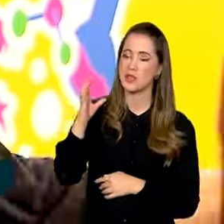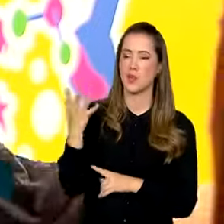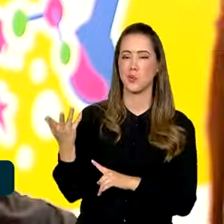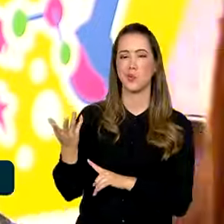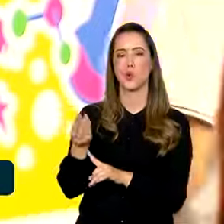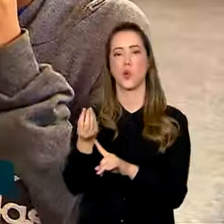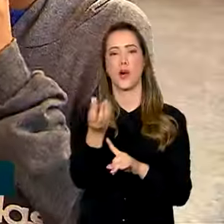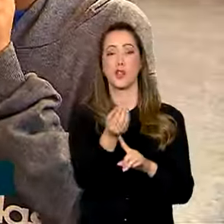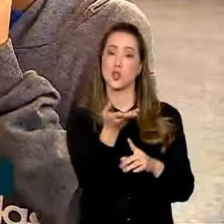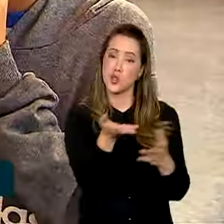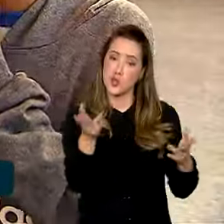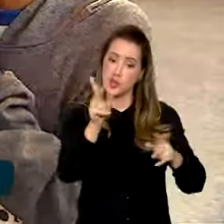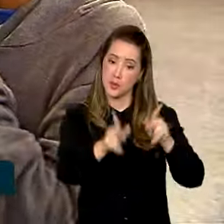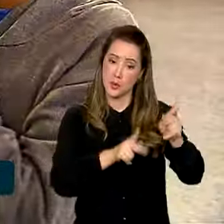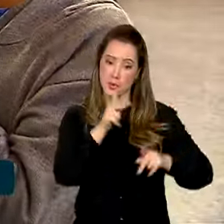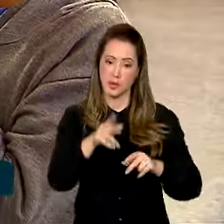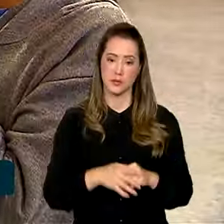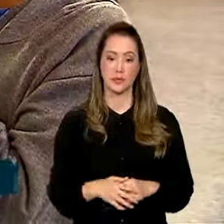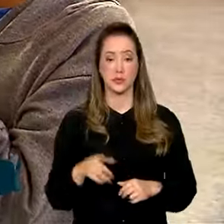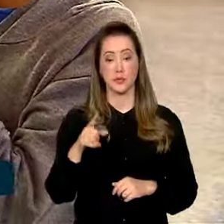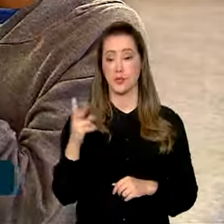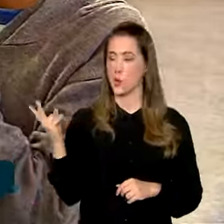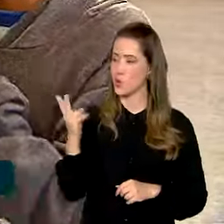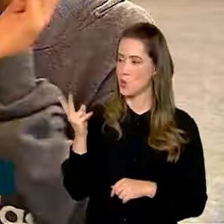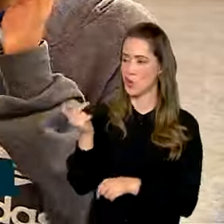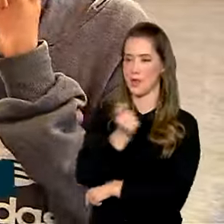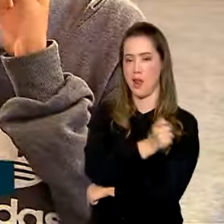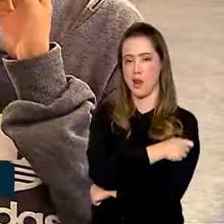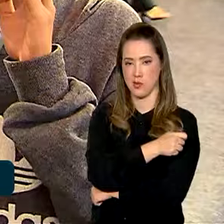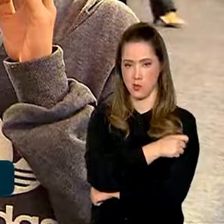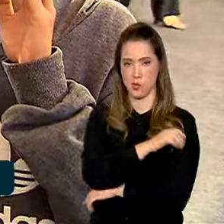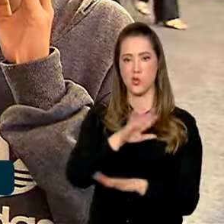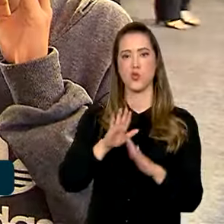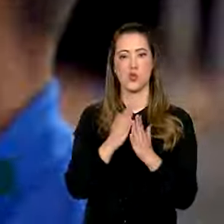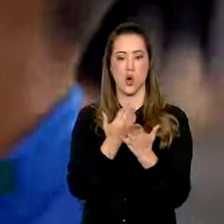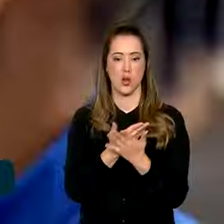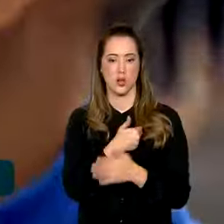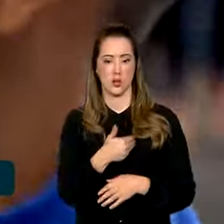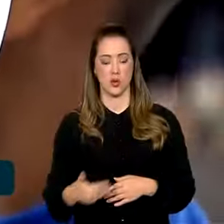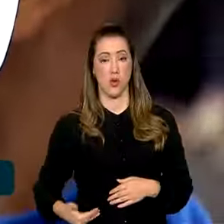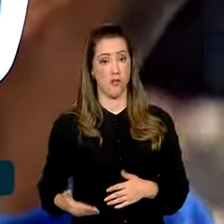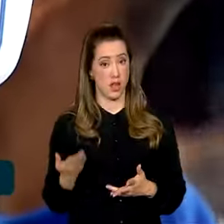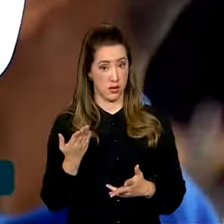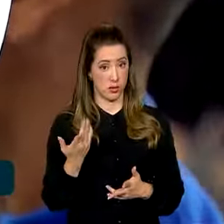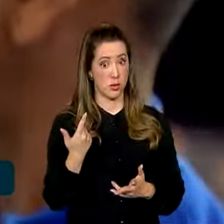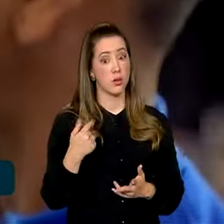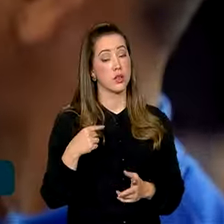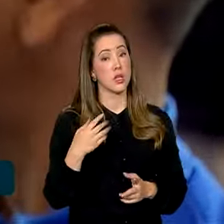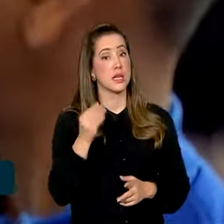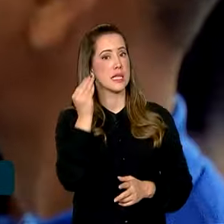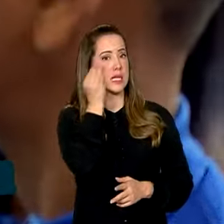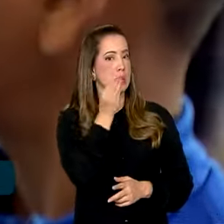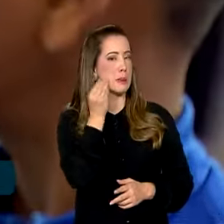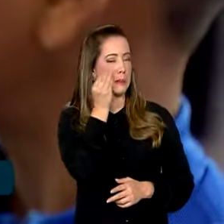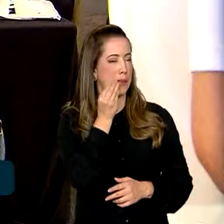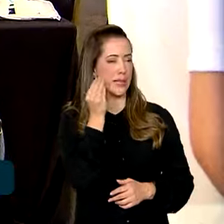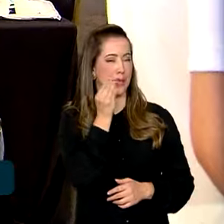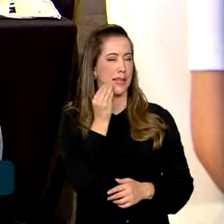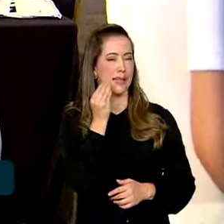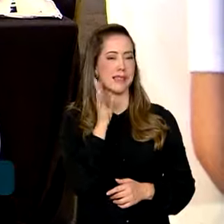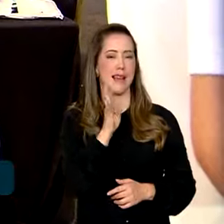e do povo. Aqui, esses dois alunos da rede pública de ensino tiveram uma experiência interessante.